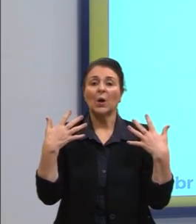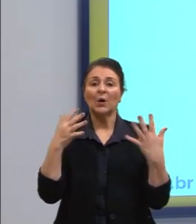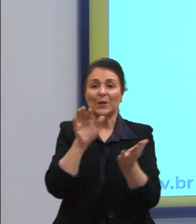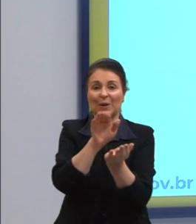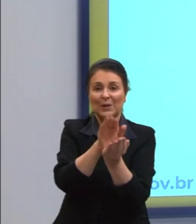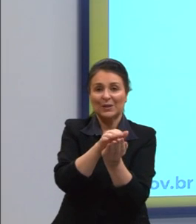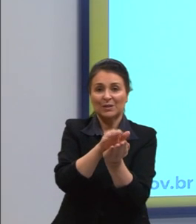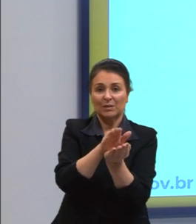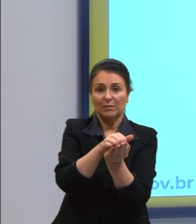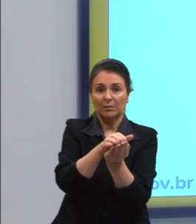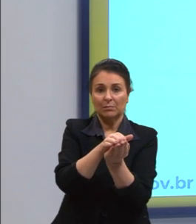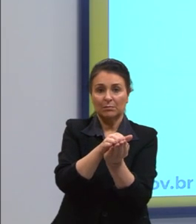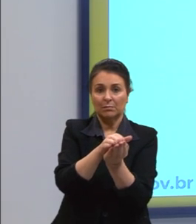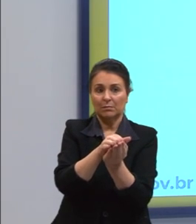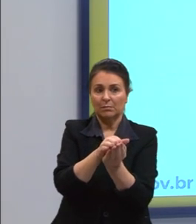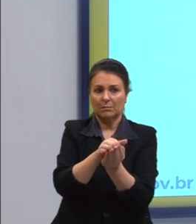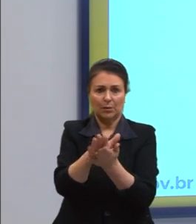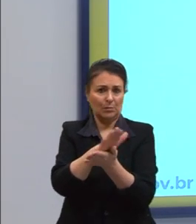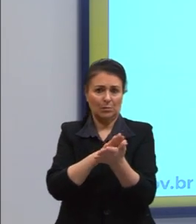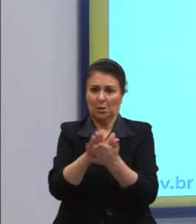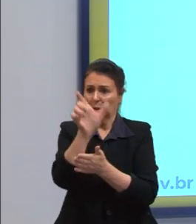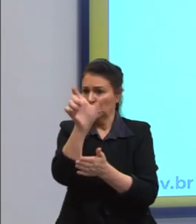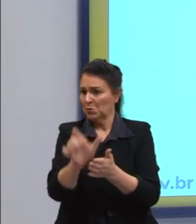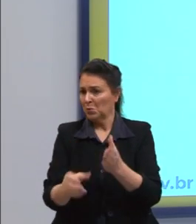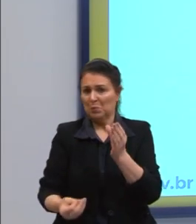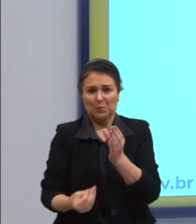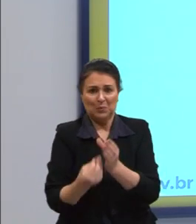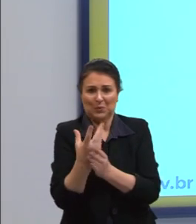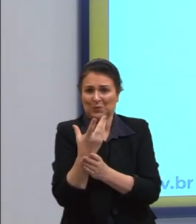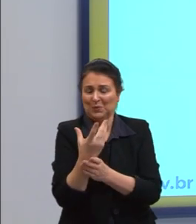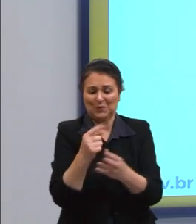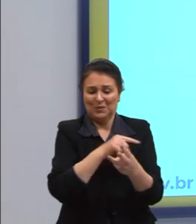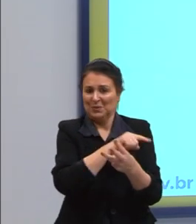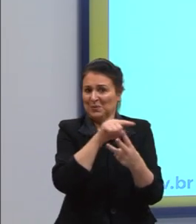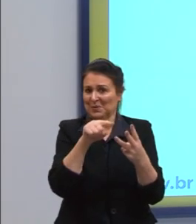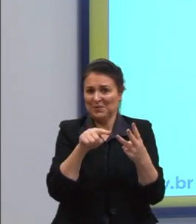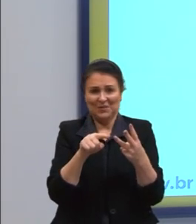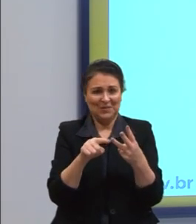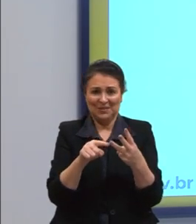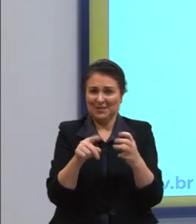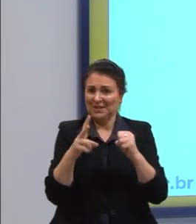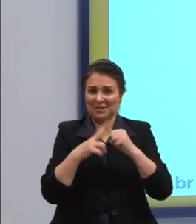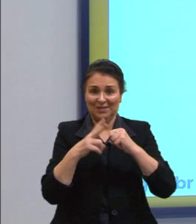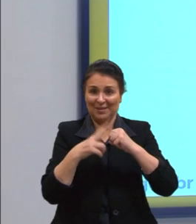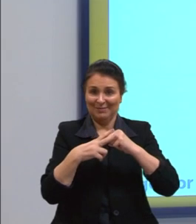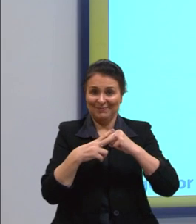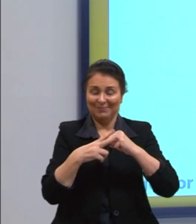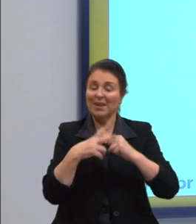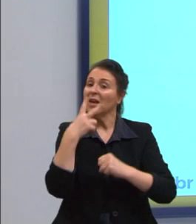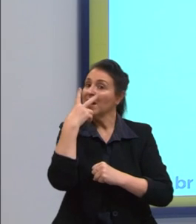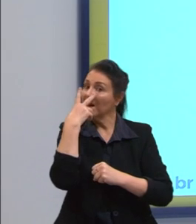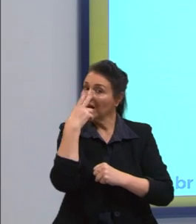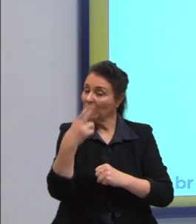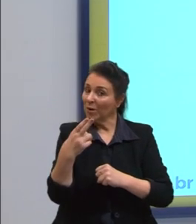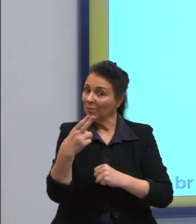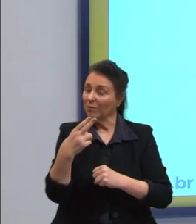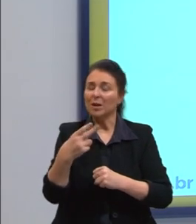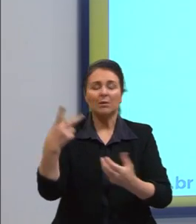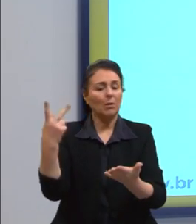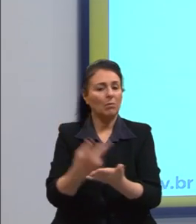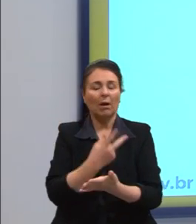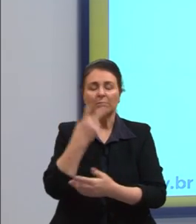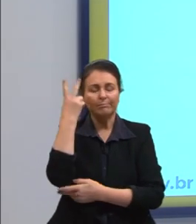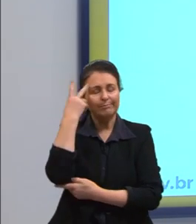tarde. Ninguém produz calor ou frio. Então, ali é o mesmo caso de verbos que acontecem de maneira natural.